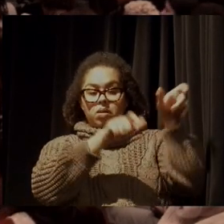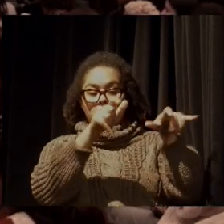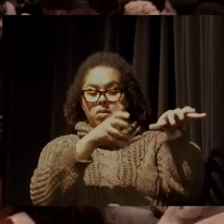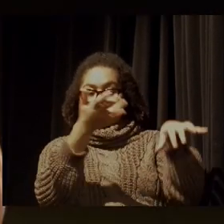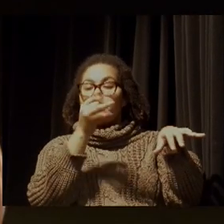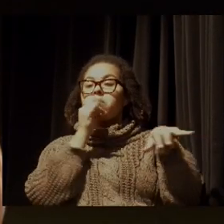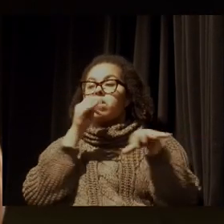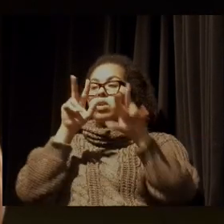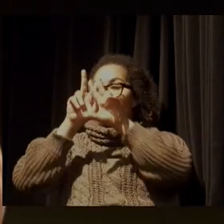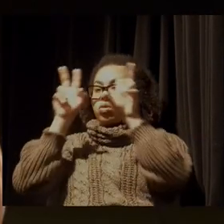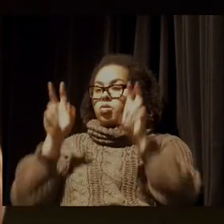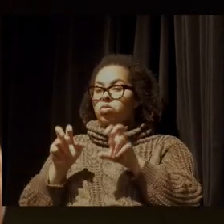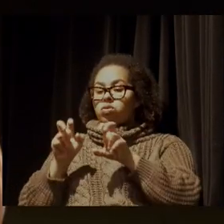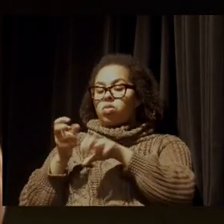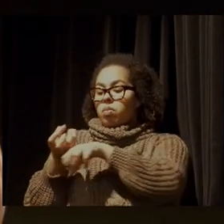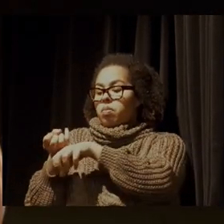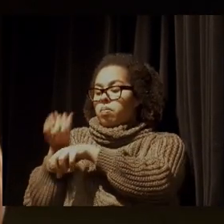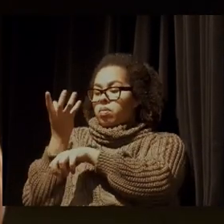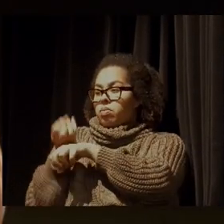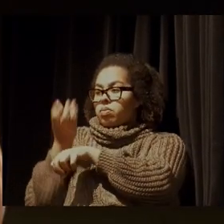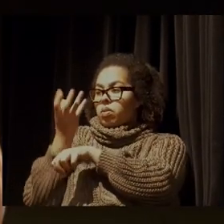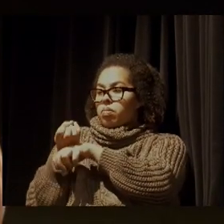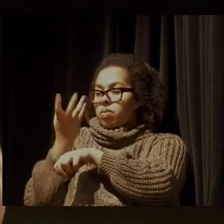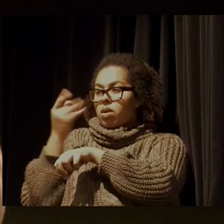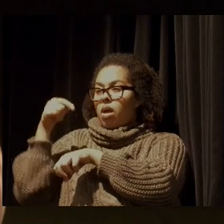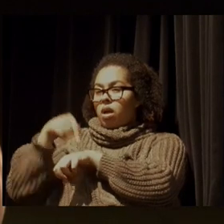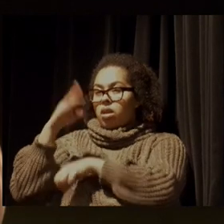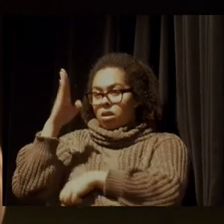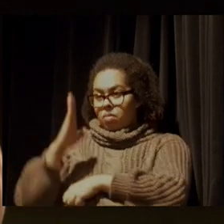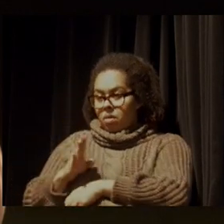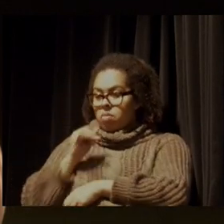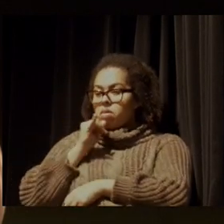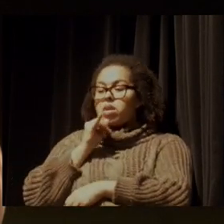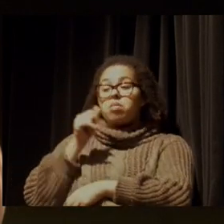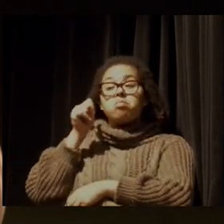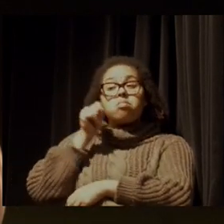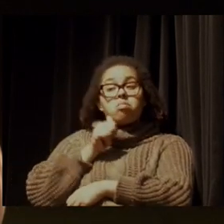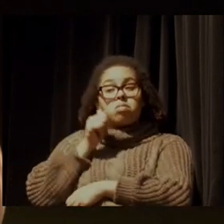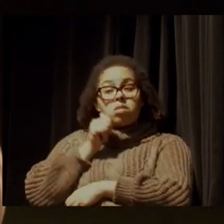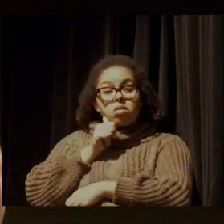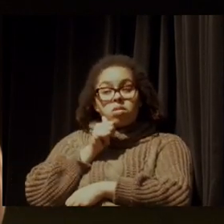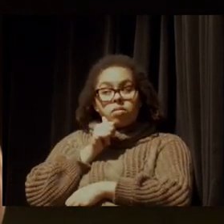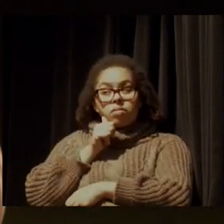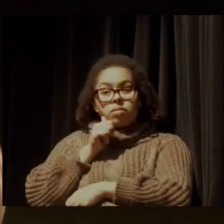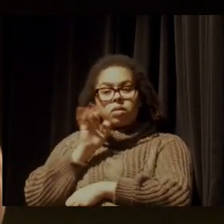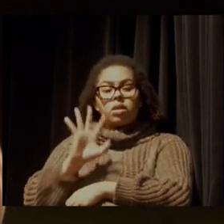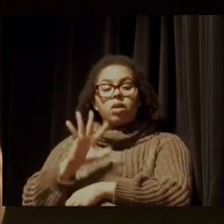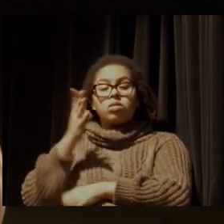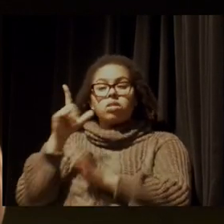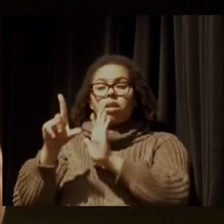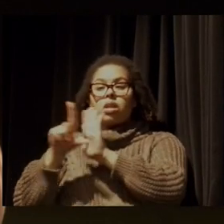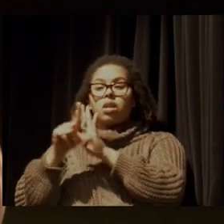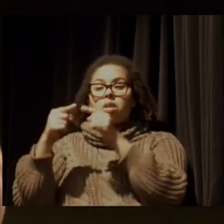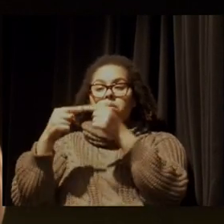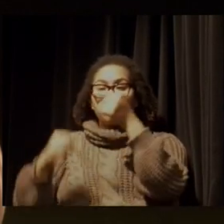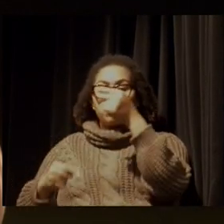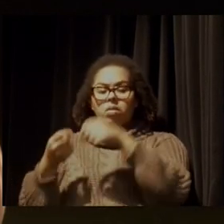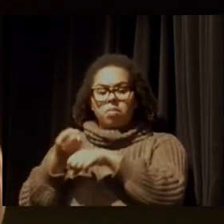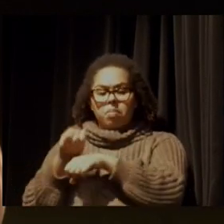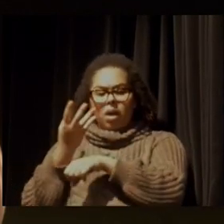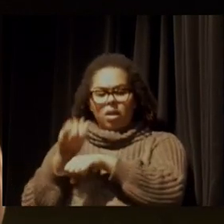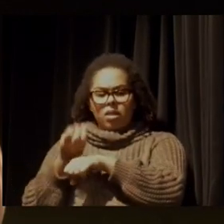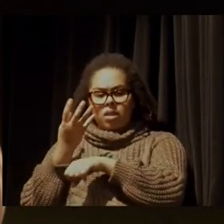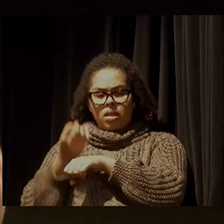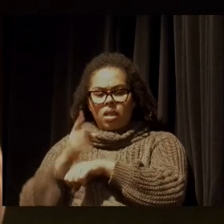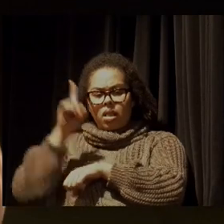Houve um movimento no Brasil sensacional de meninos. O que aconteceu com a lei que proibia a Baleia? A bancada